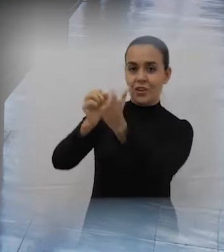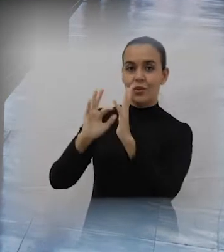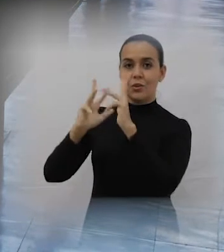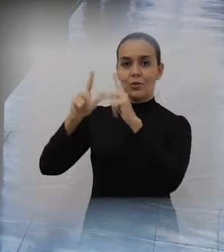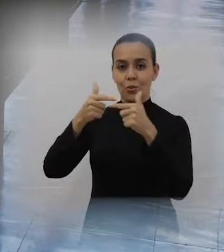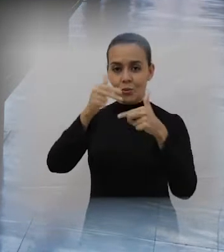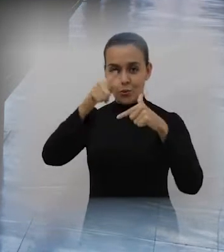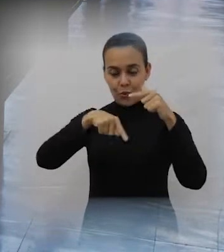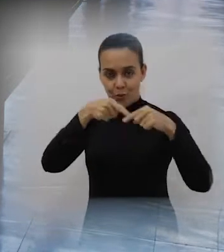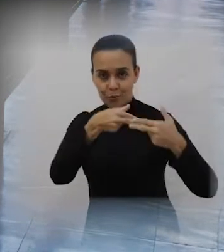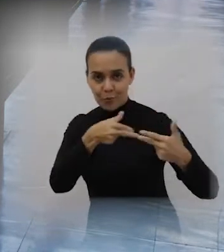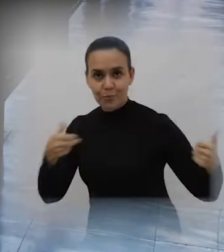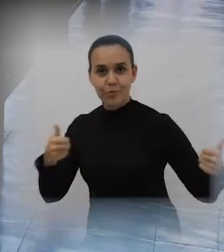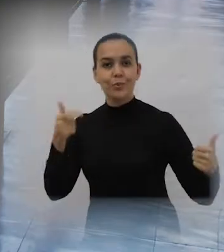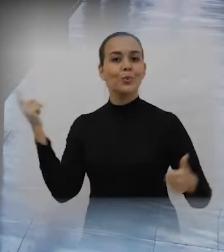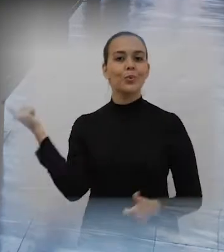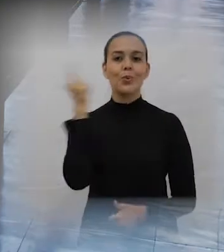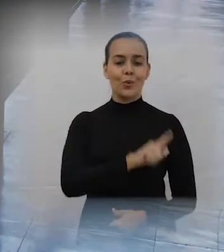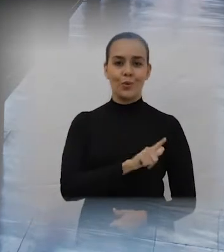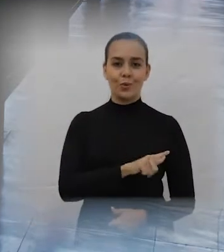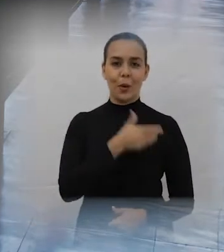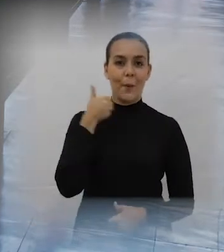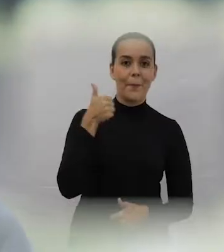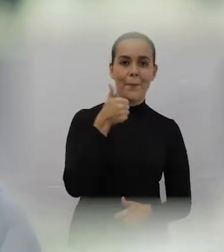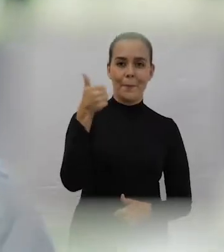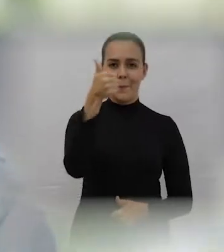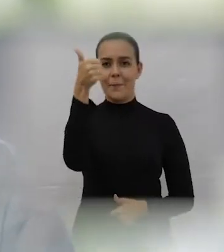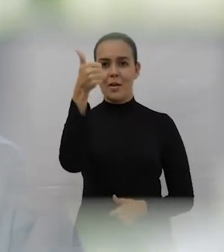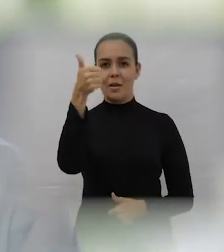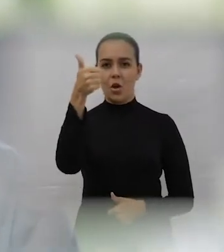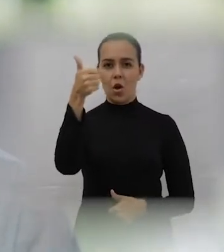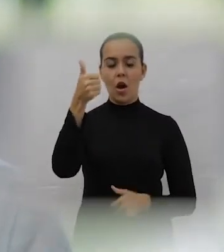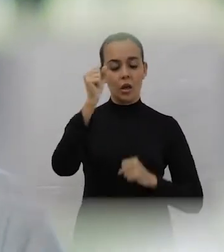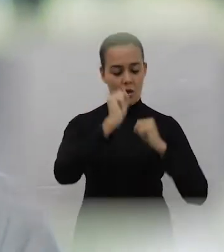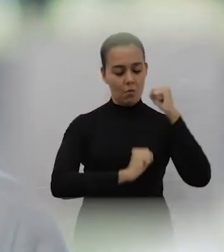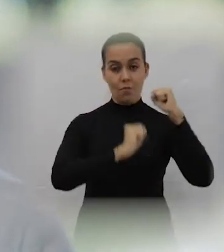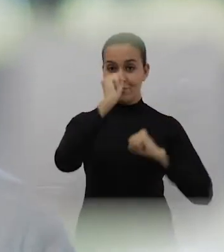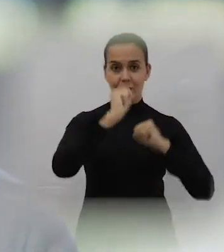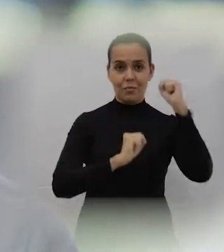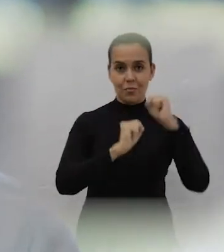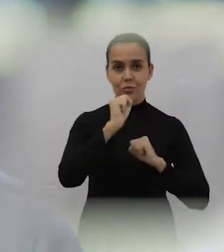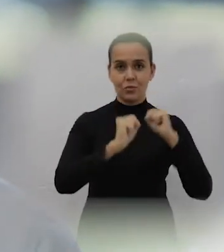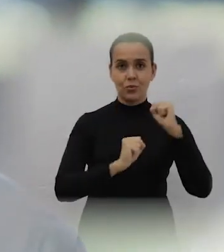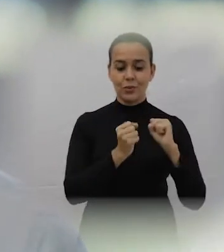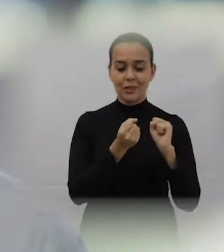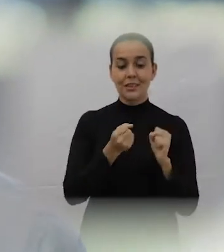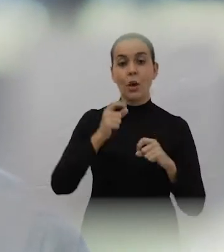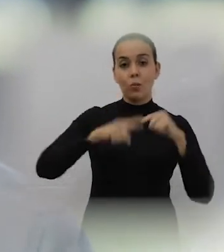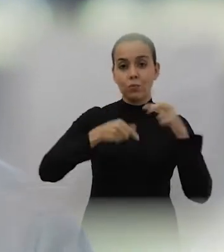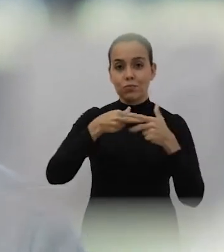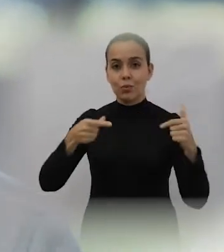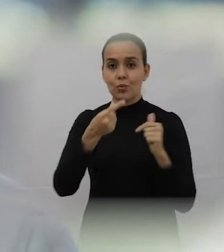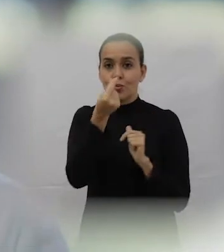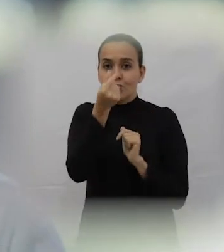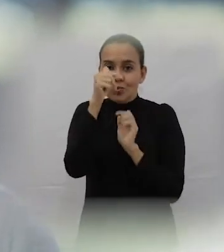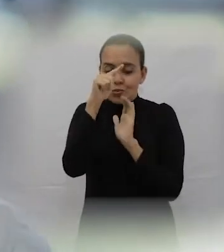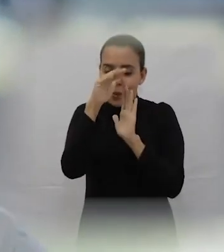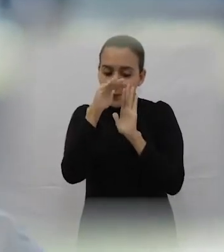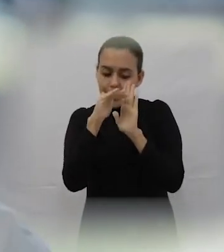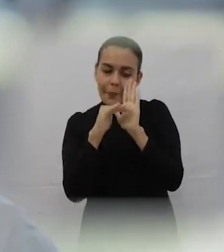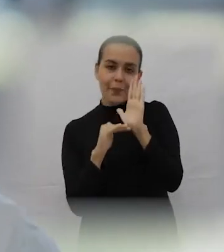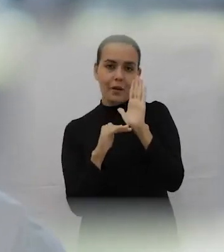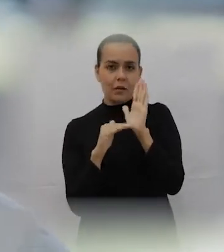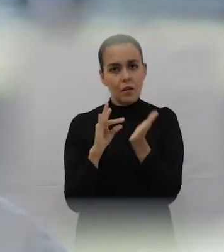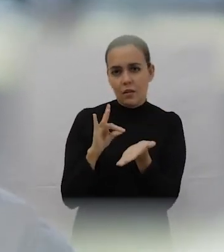fazer uma produção, de fato, tão barata. Então, é verdade, sim, que a legislação trabalhista e ambiental na China devem ser melhoradas,